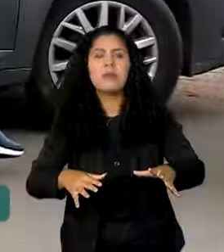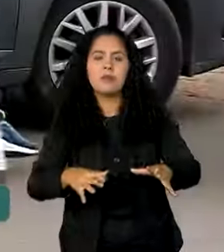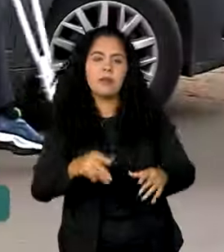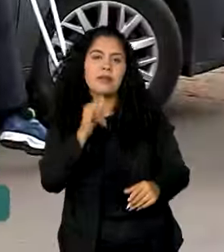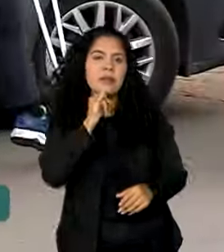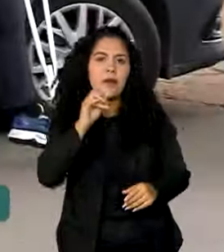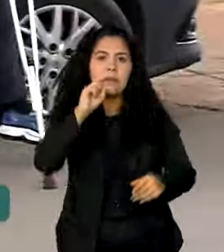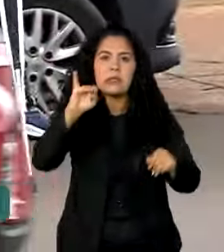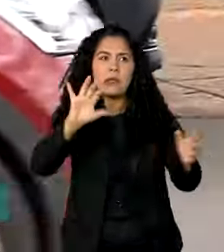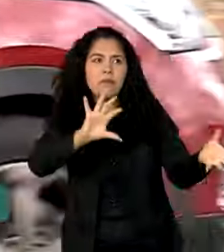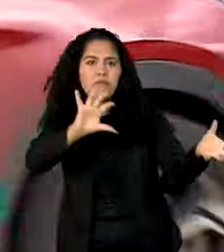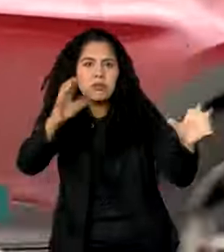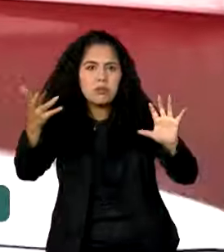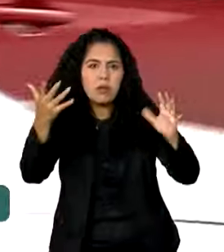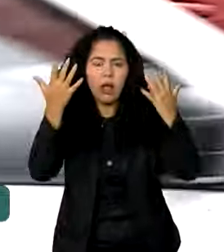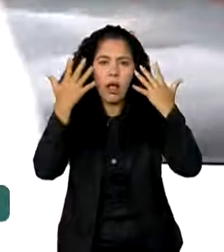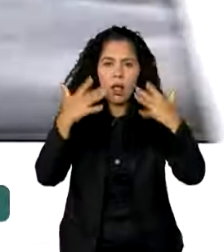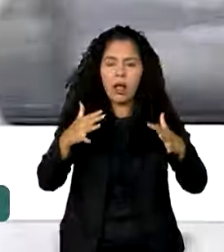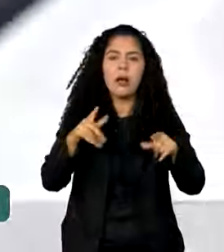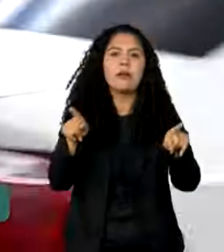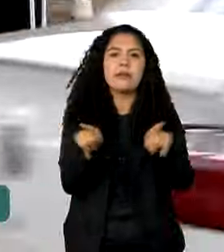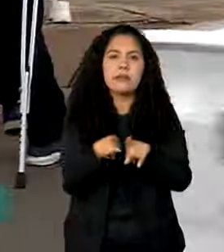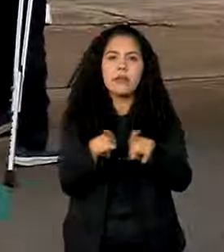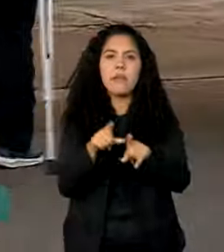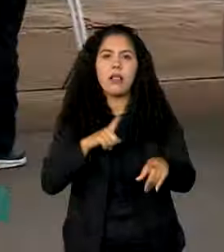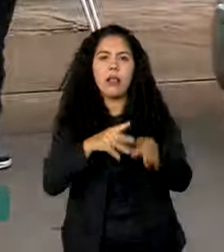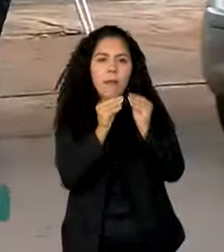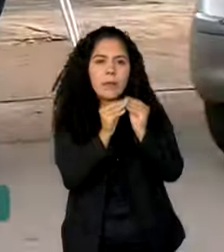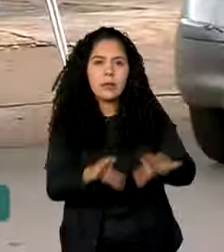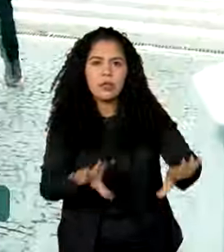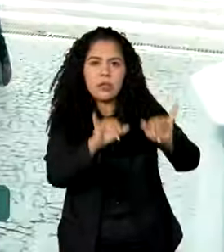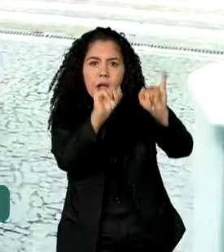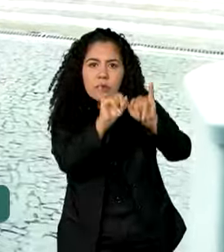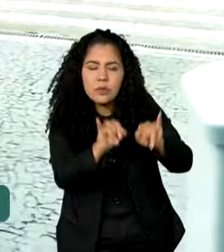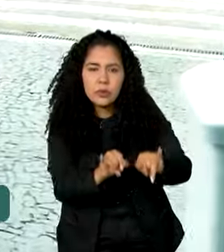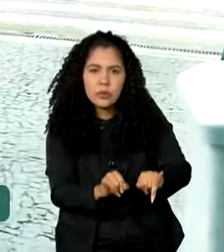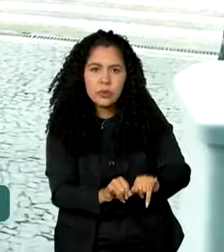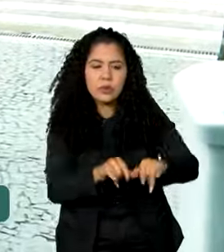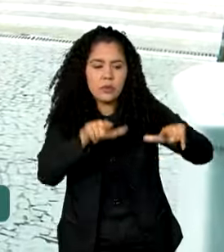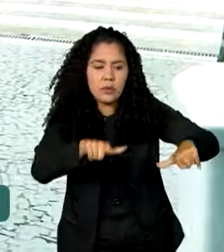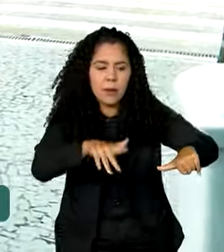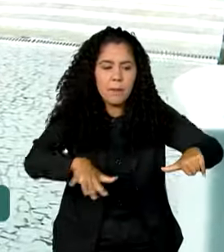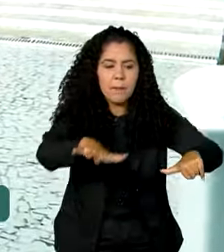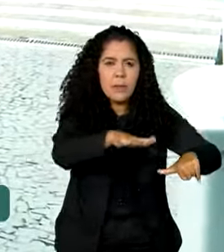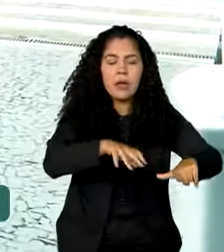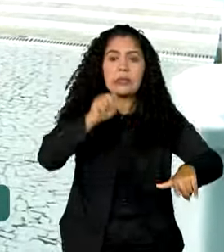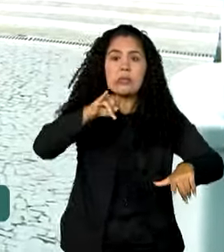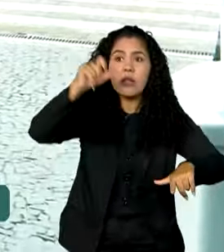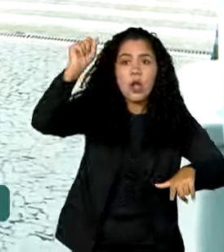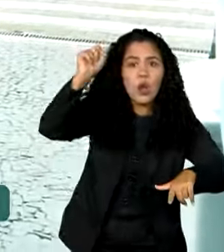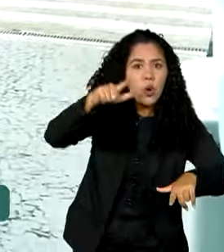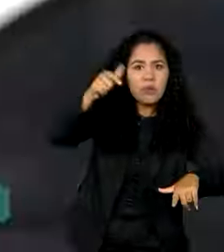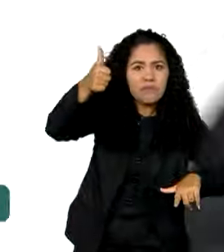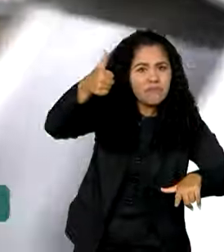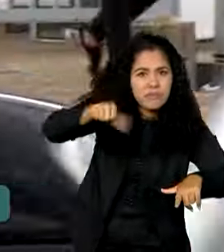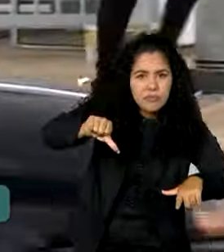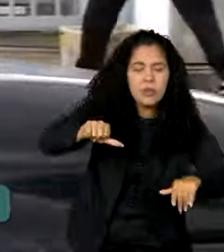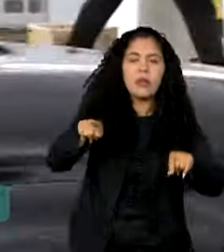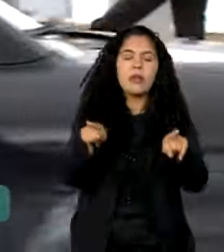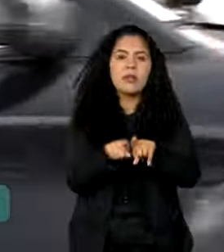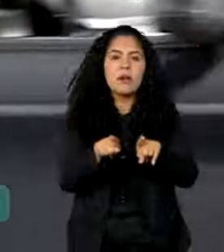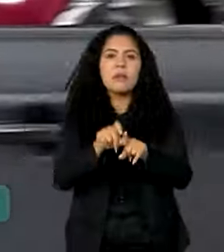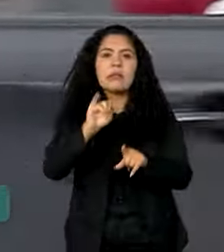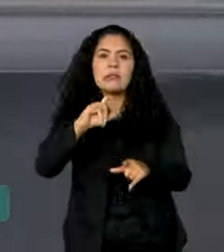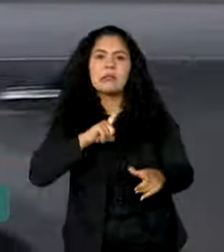desastres naturais, comprometimento da infraestrutura do local, falta de energia elétrica no local da prova e erro de